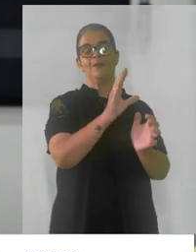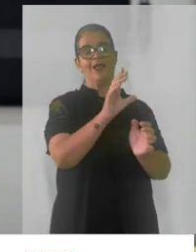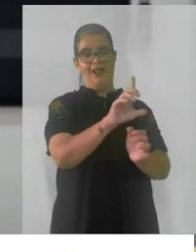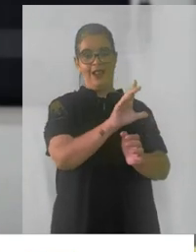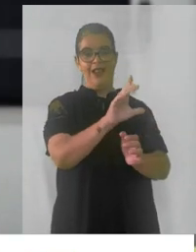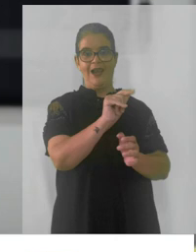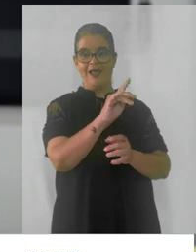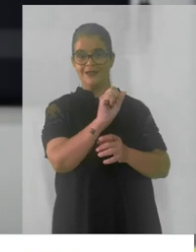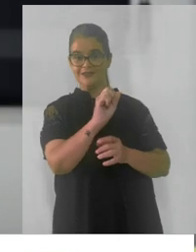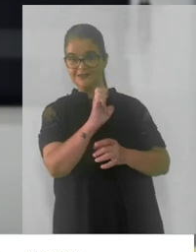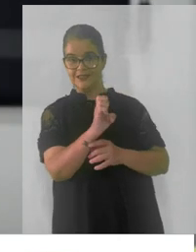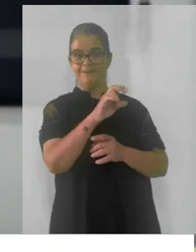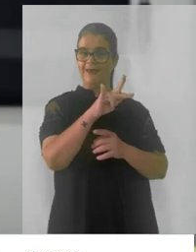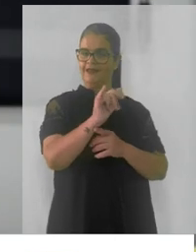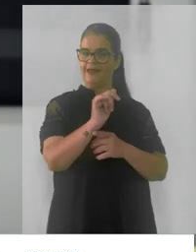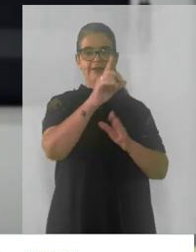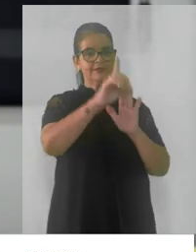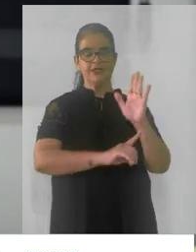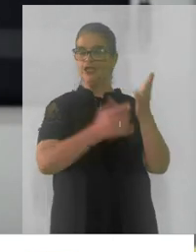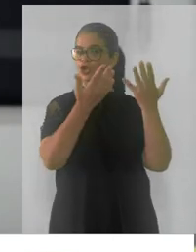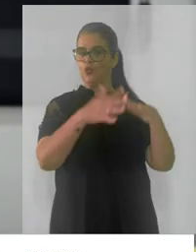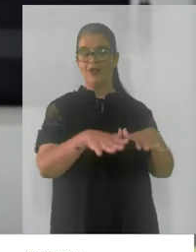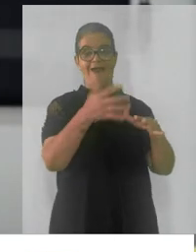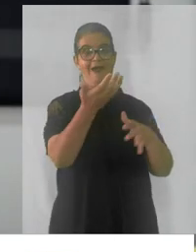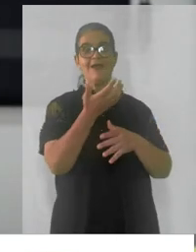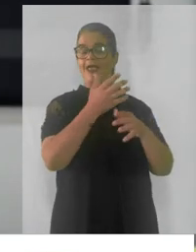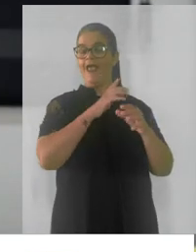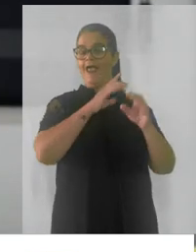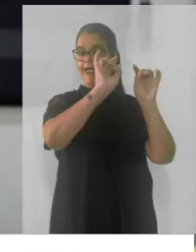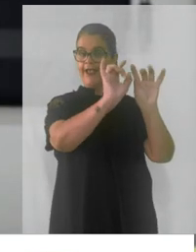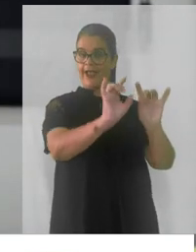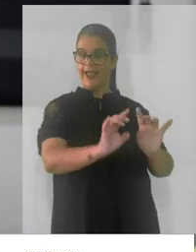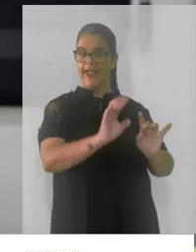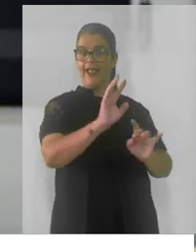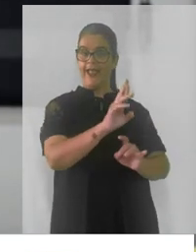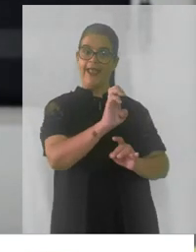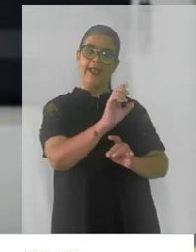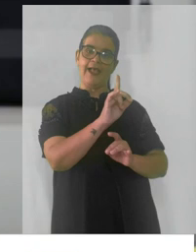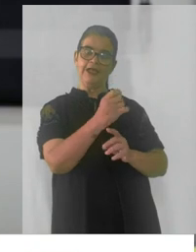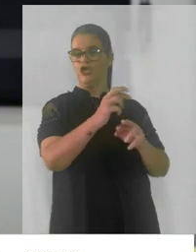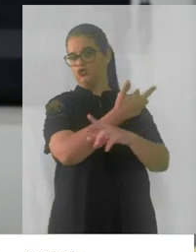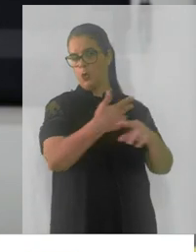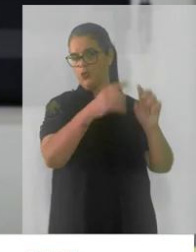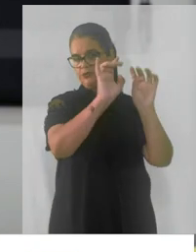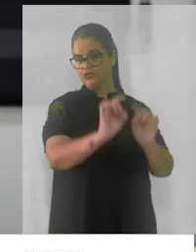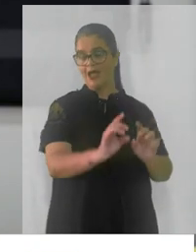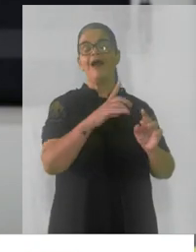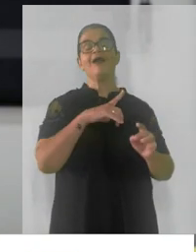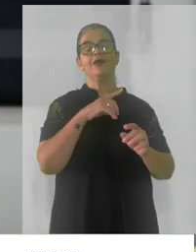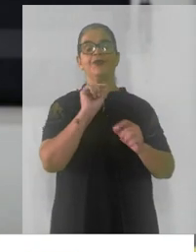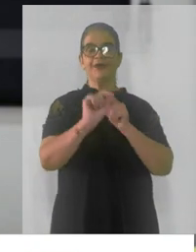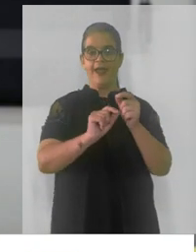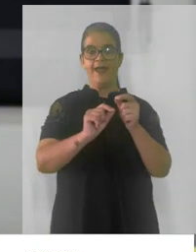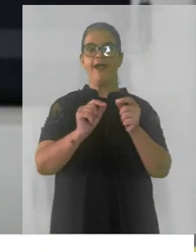direitos, ela quer regalias, ao passo que a massa de trabalhadores, a massa